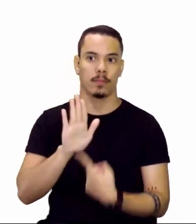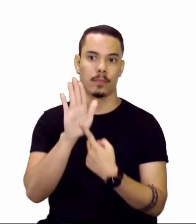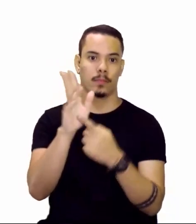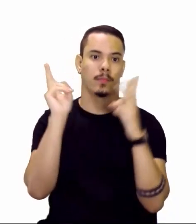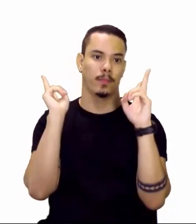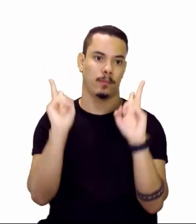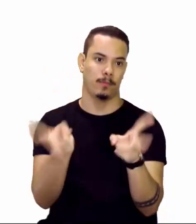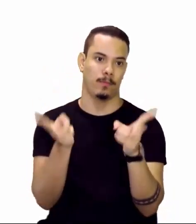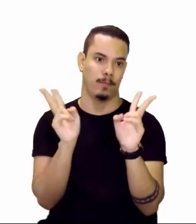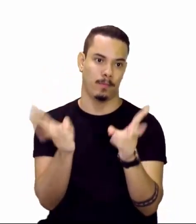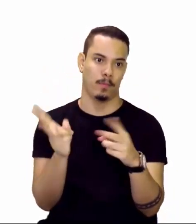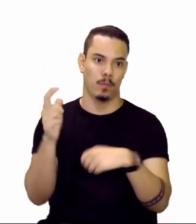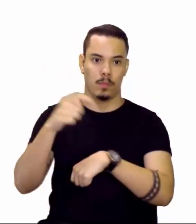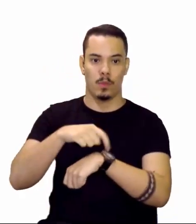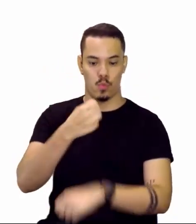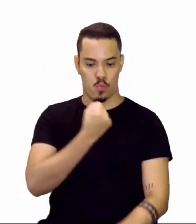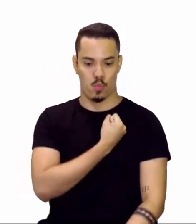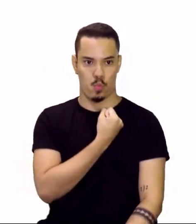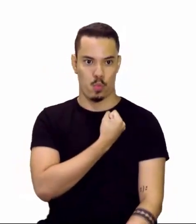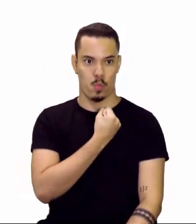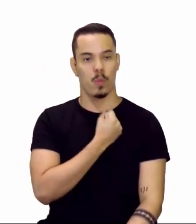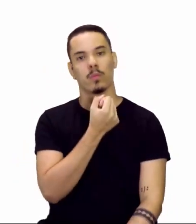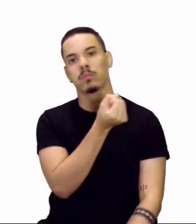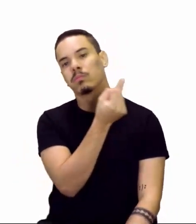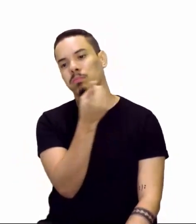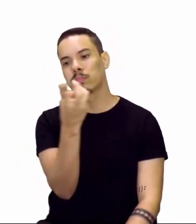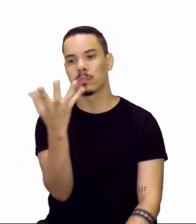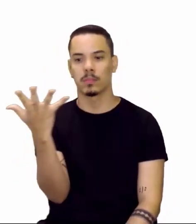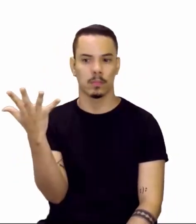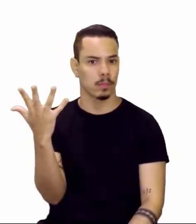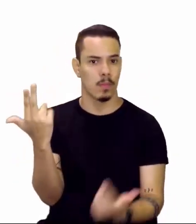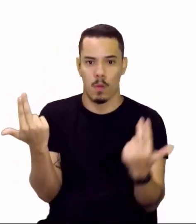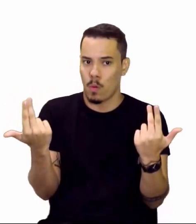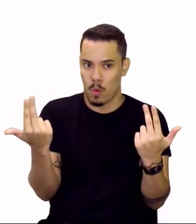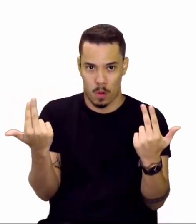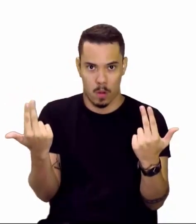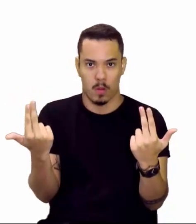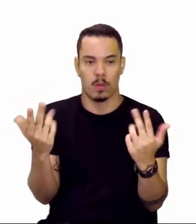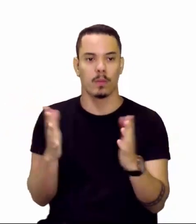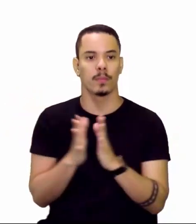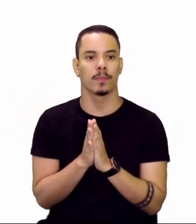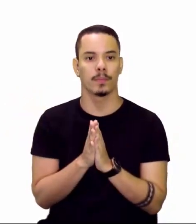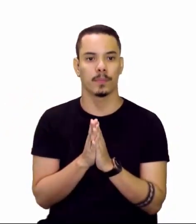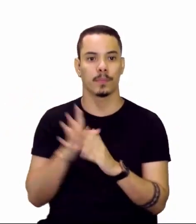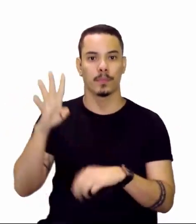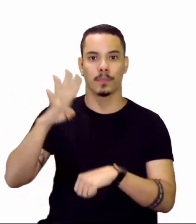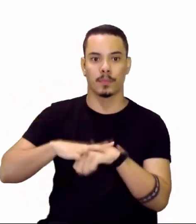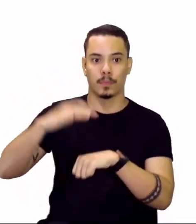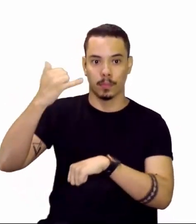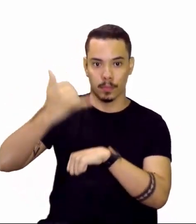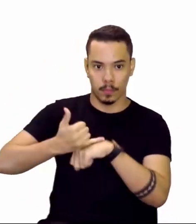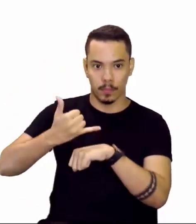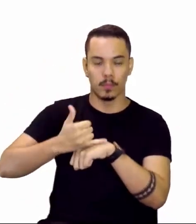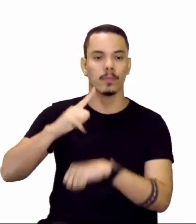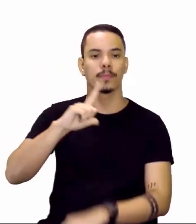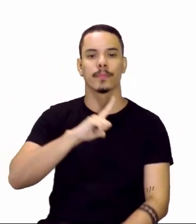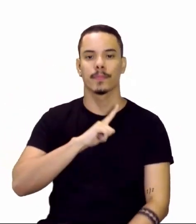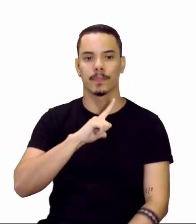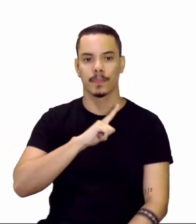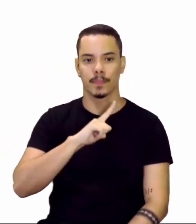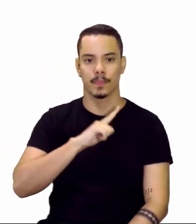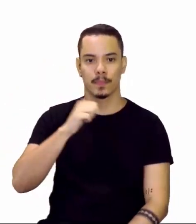mesmo número, a mesma quantidade de elétrons. Olha só, o alumínio neutro, ele tem